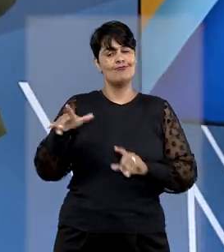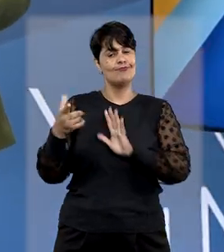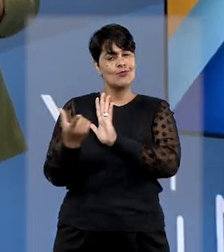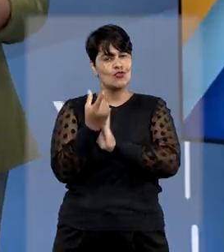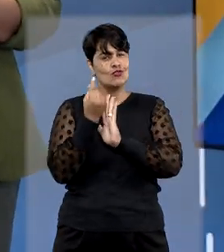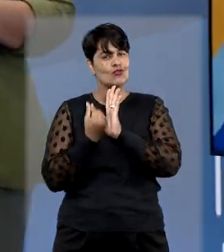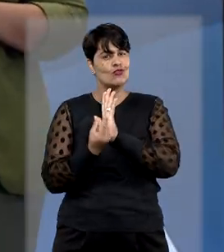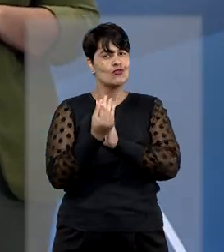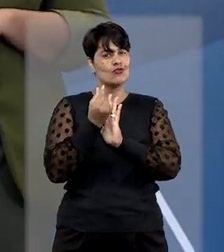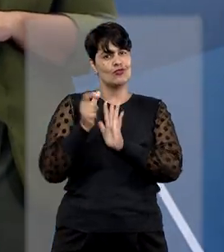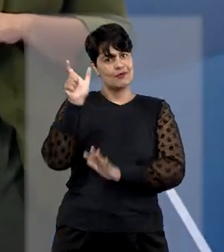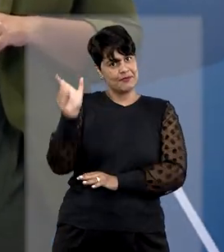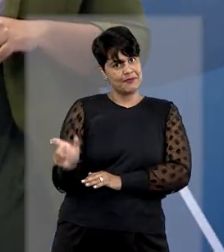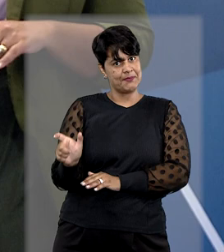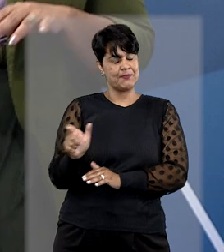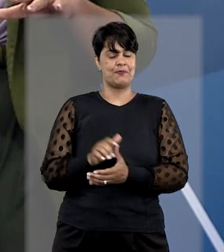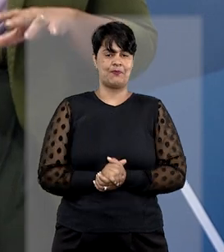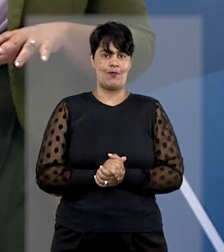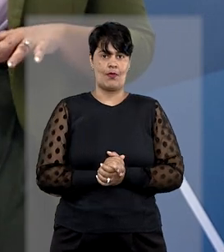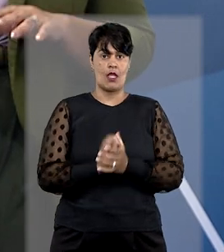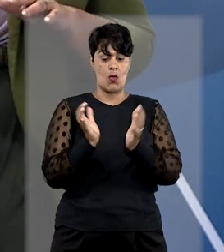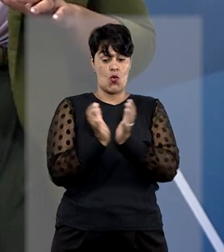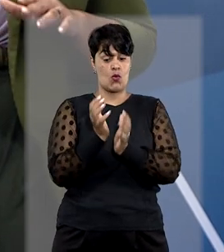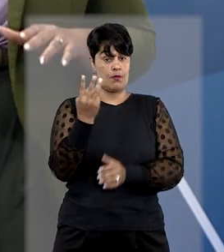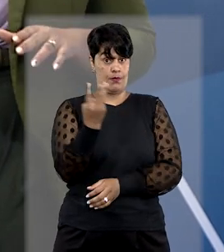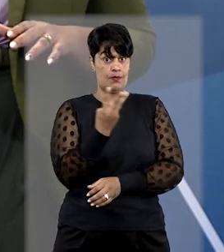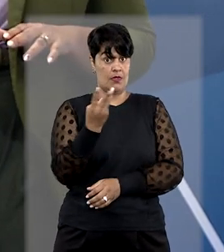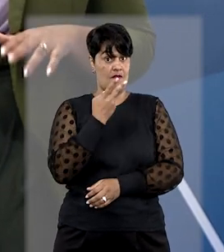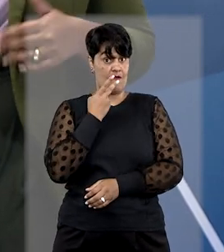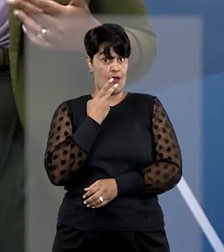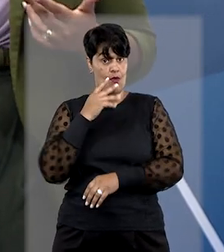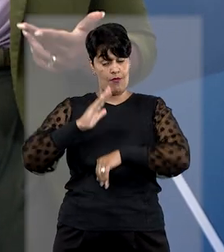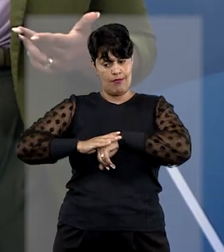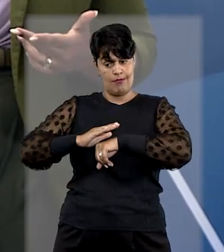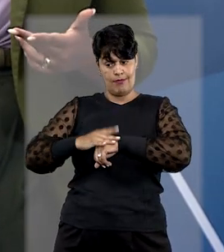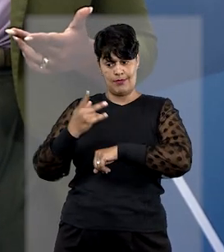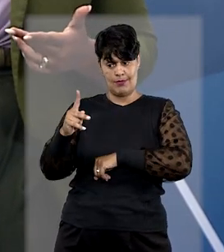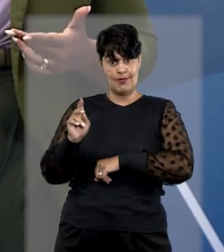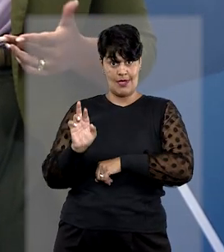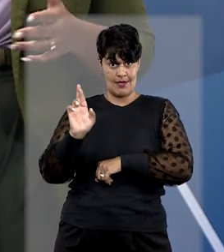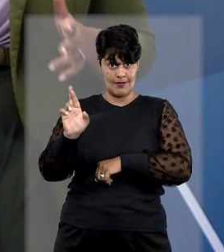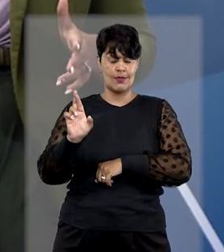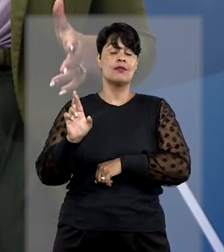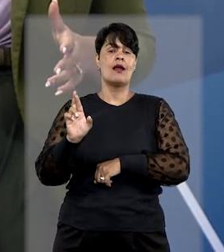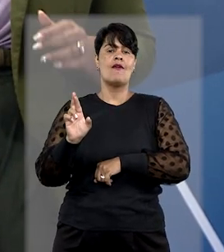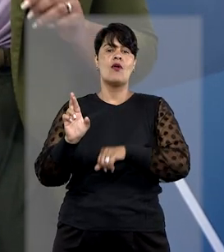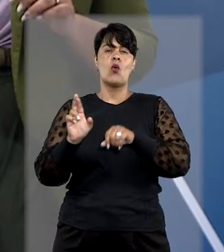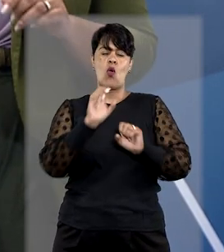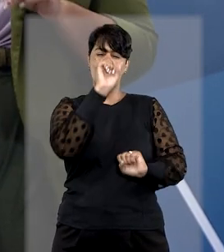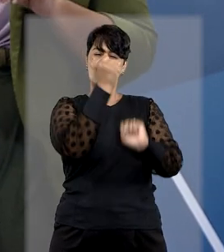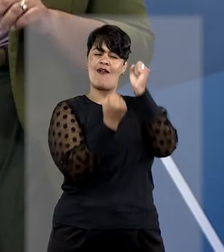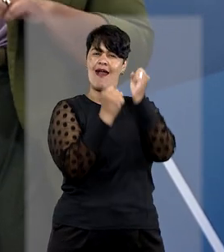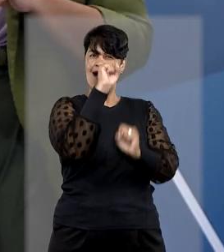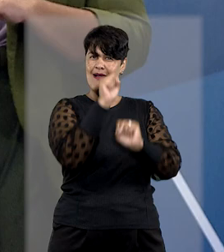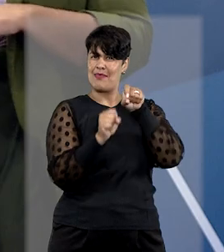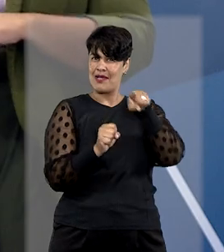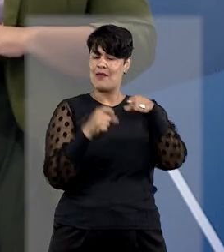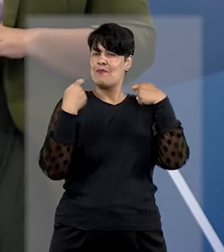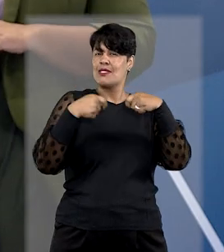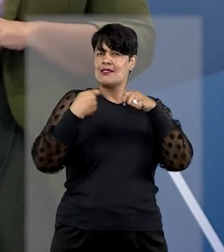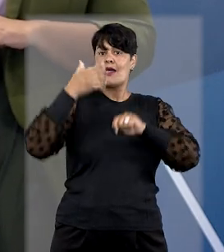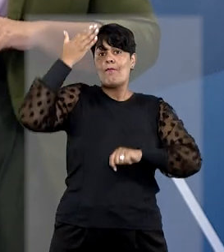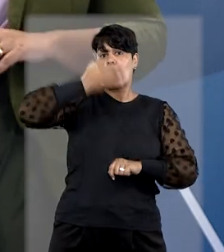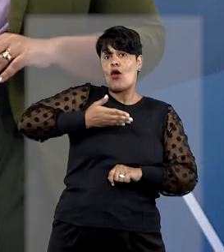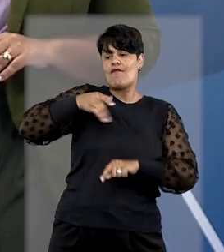A terceira turma decidiu que cabe ao fornecedor comprovar inexistência de defeito em ação de